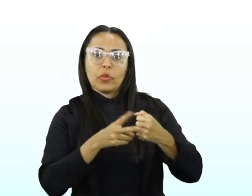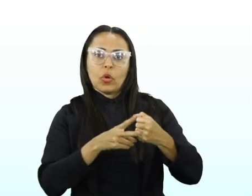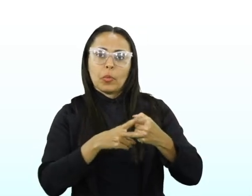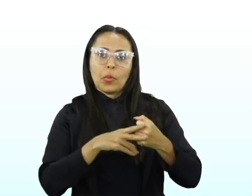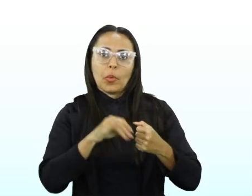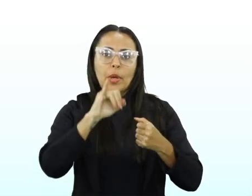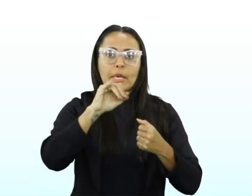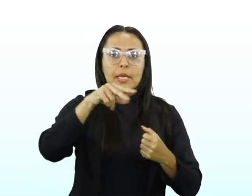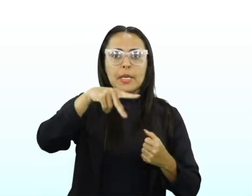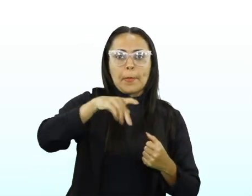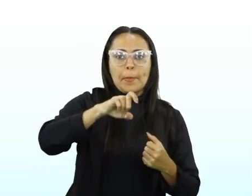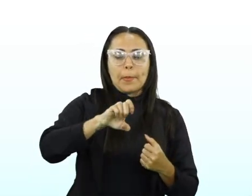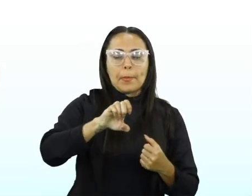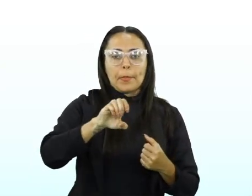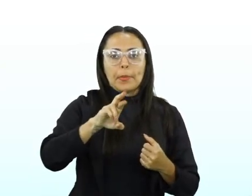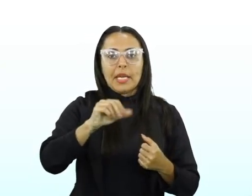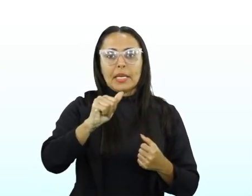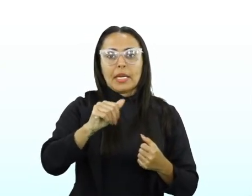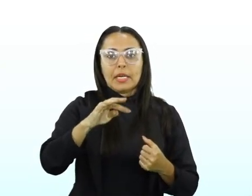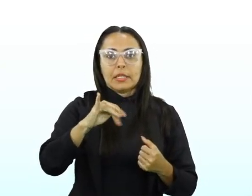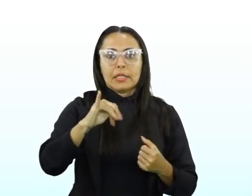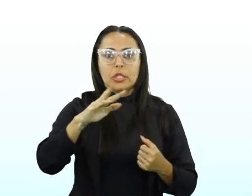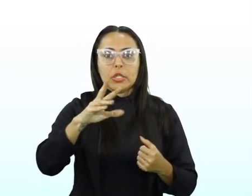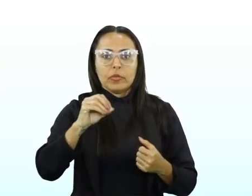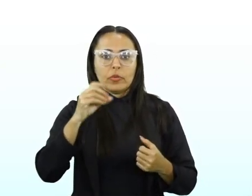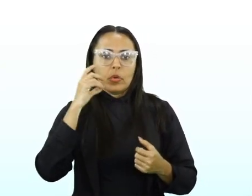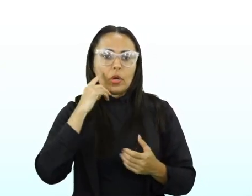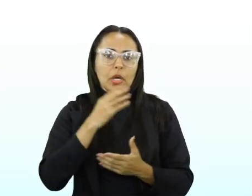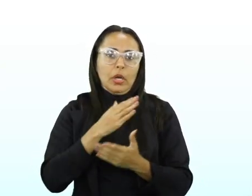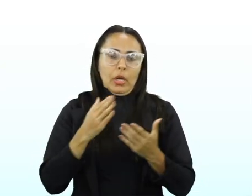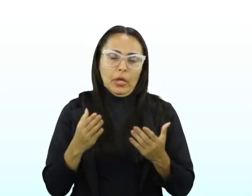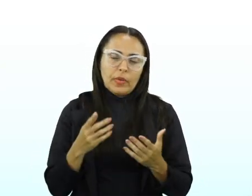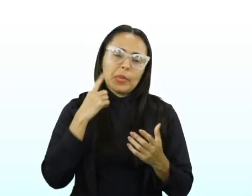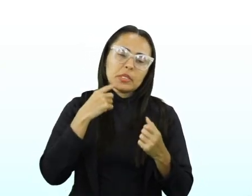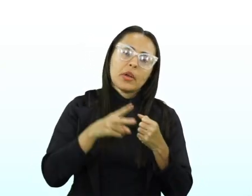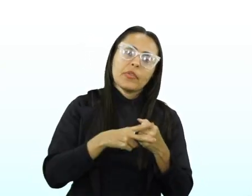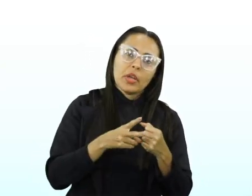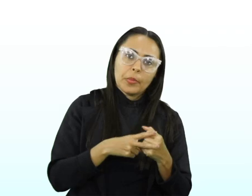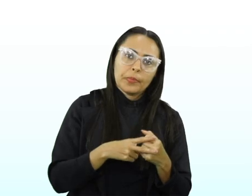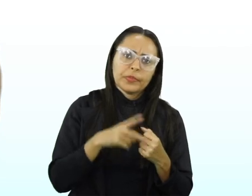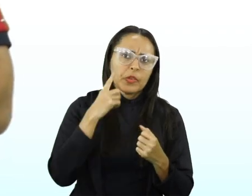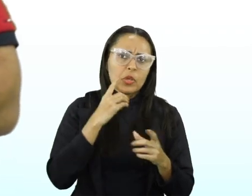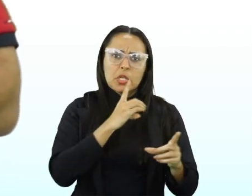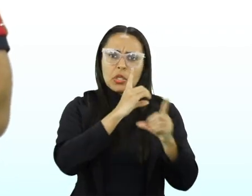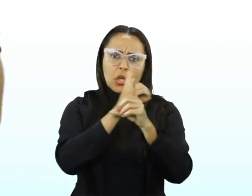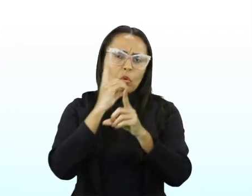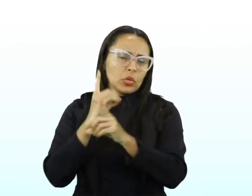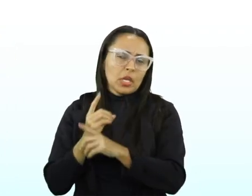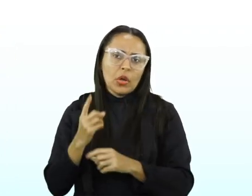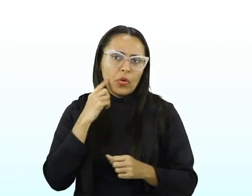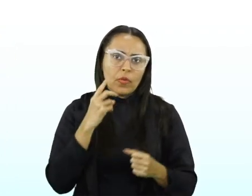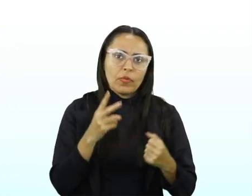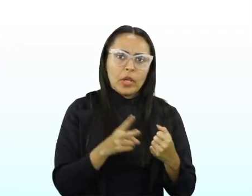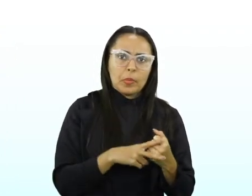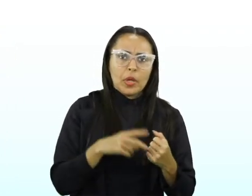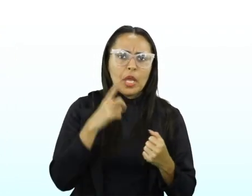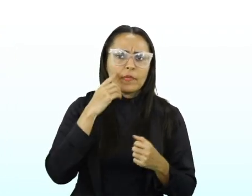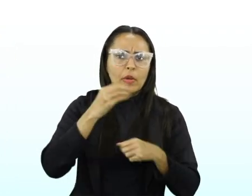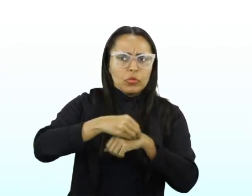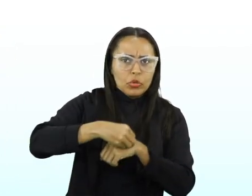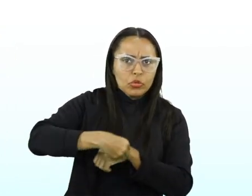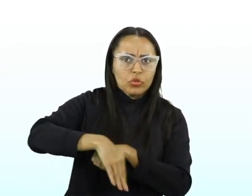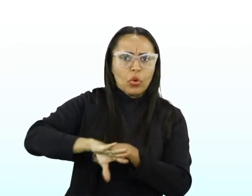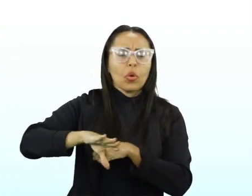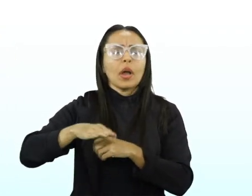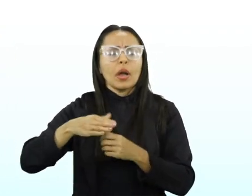imperativo. Então, o texto injuntivo, ele vai apresentar verbos no imperativo. Se você não encontrar verbos no imperativo, eles vão jogar